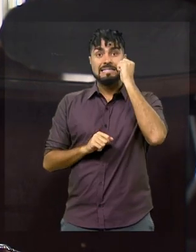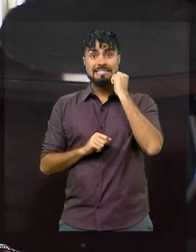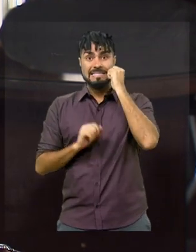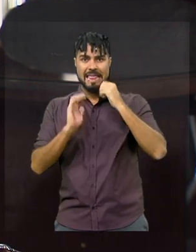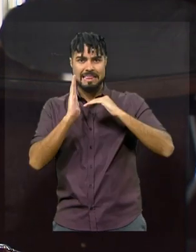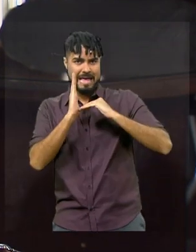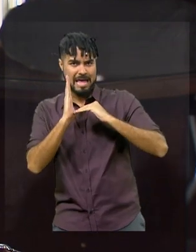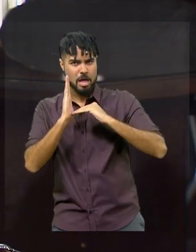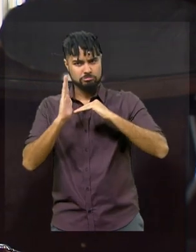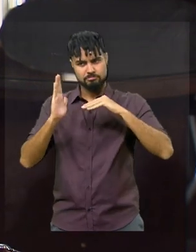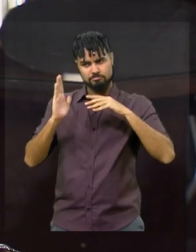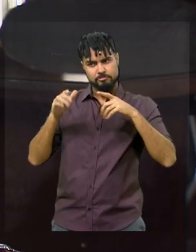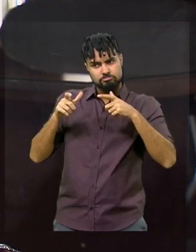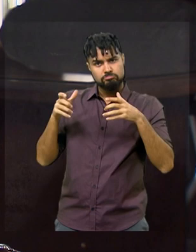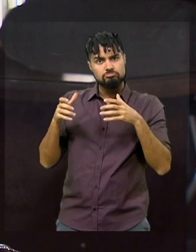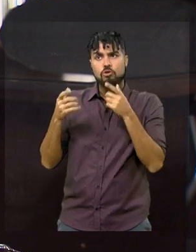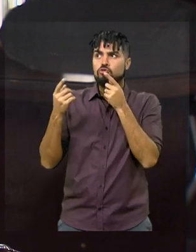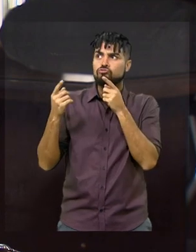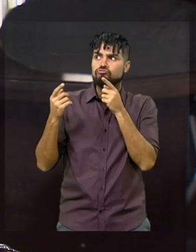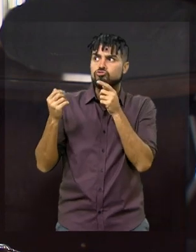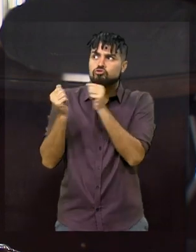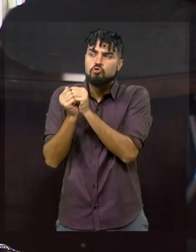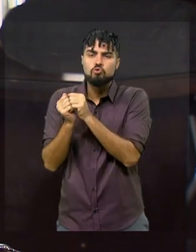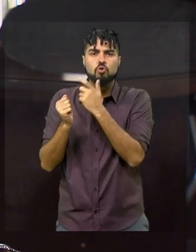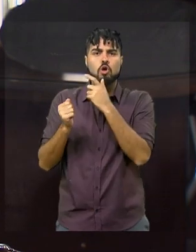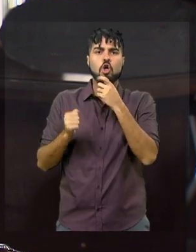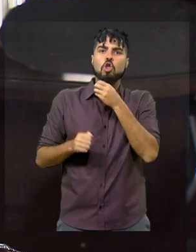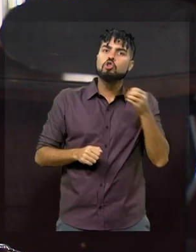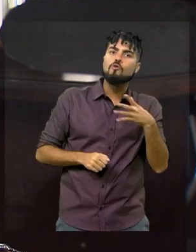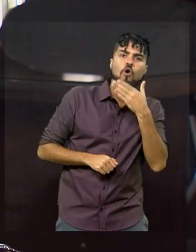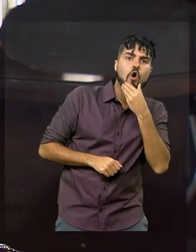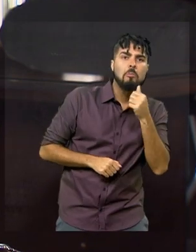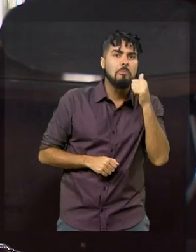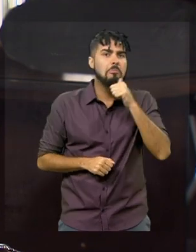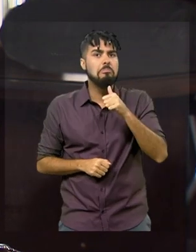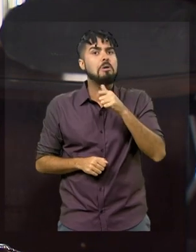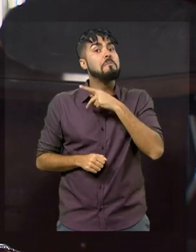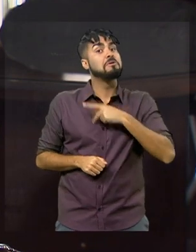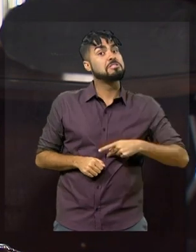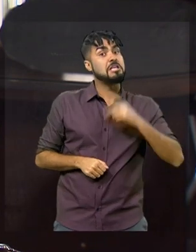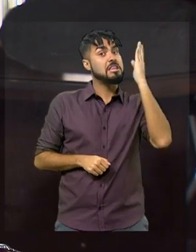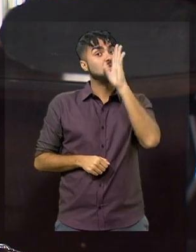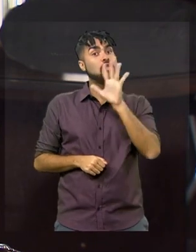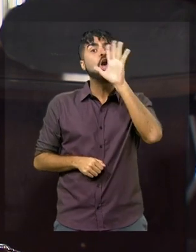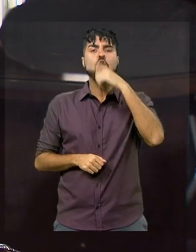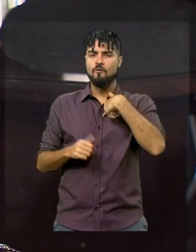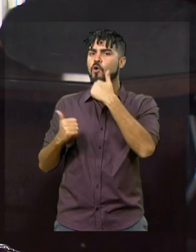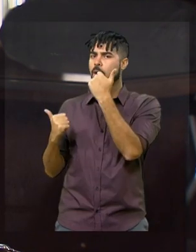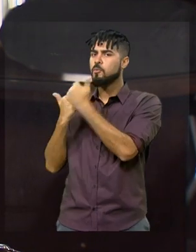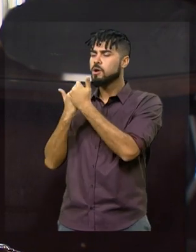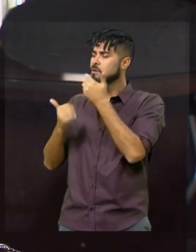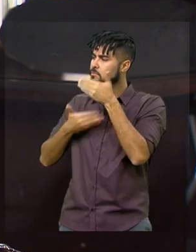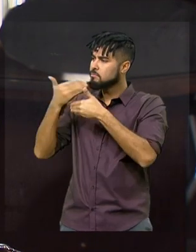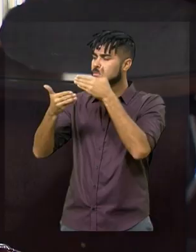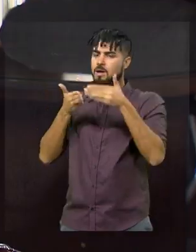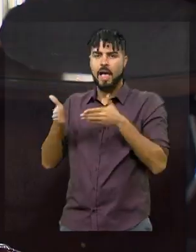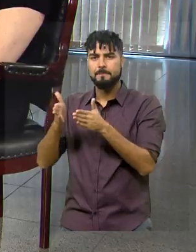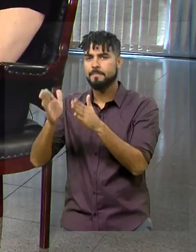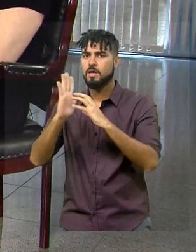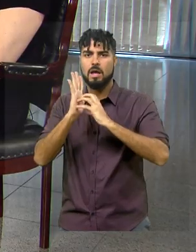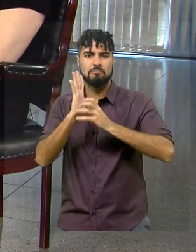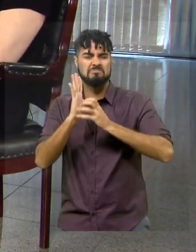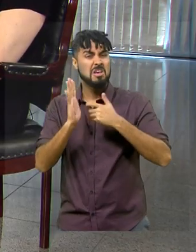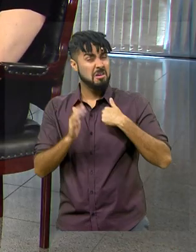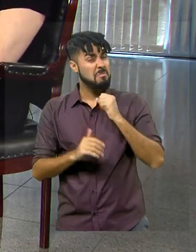desse novo ou dessa nova presidente nacional do MDB, conduzindo o partido para algo que é fundamental. Daqui a pouco